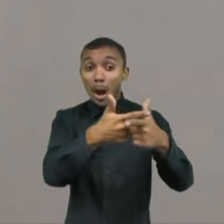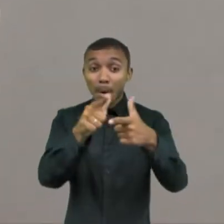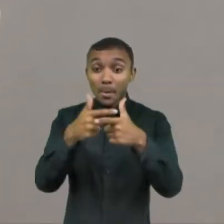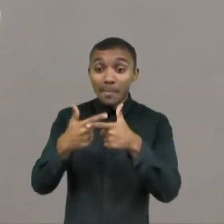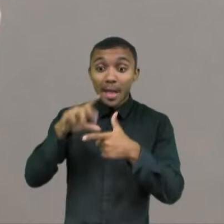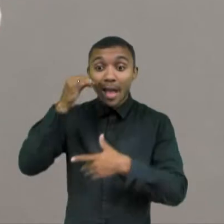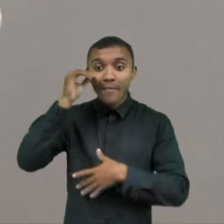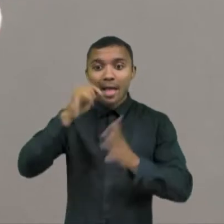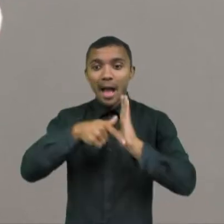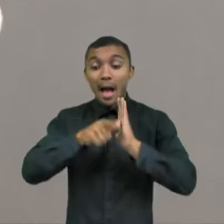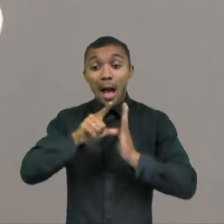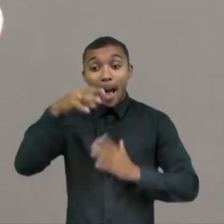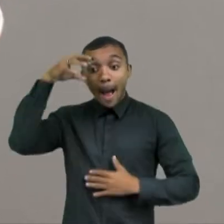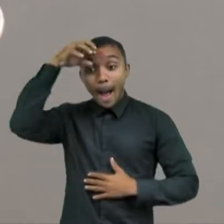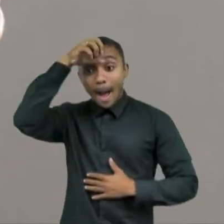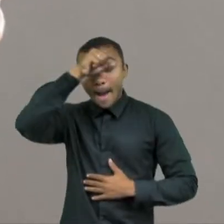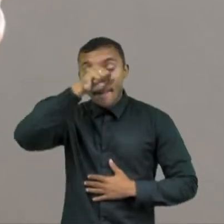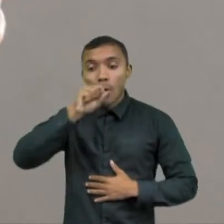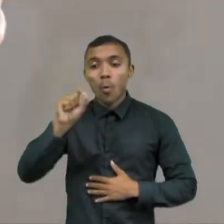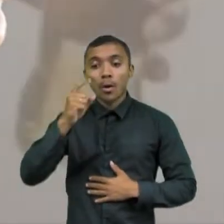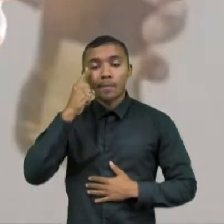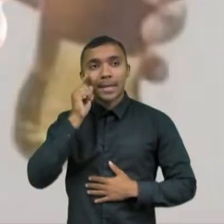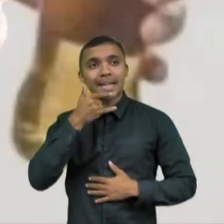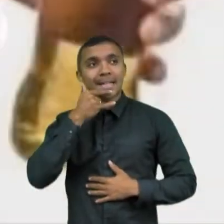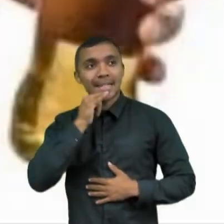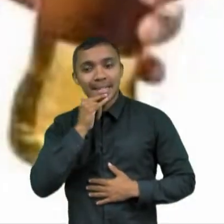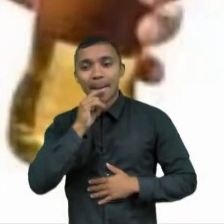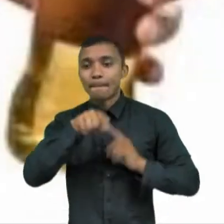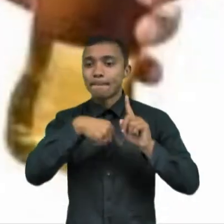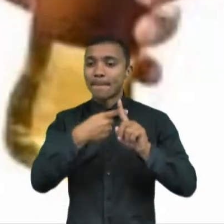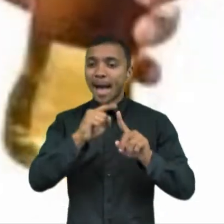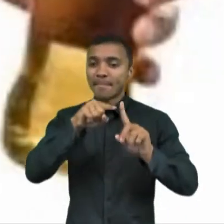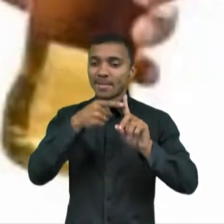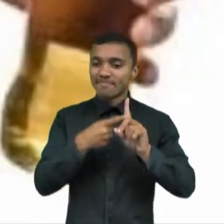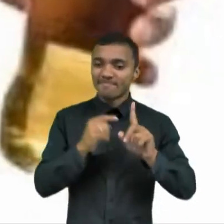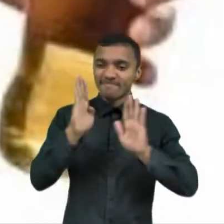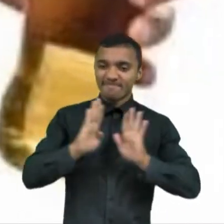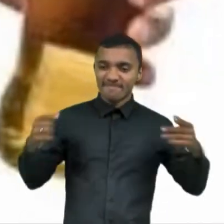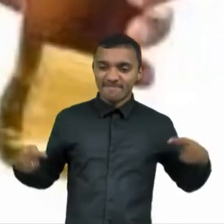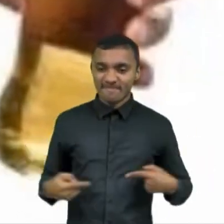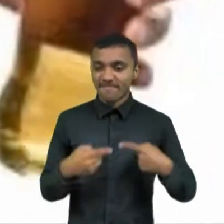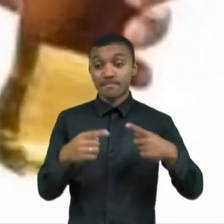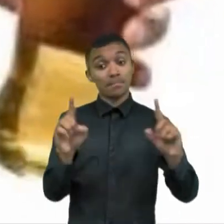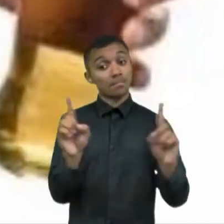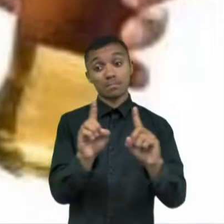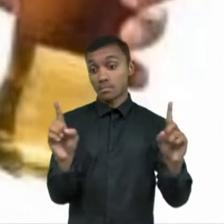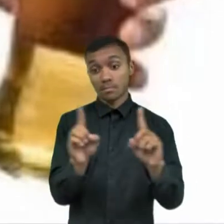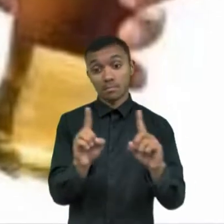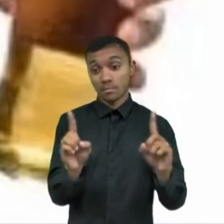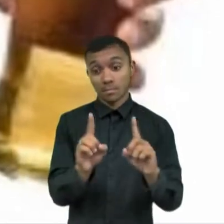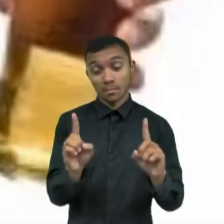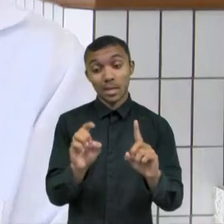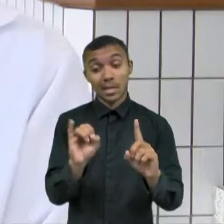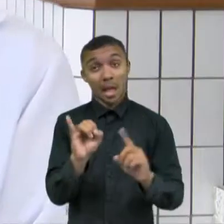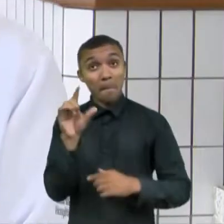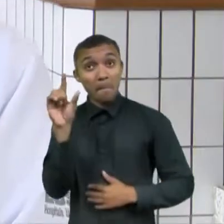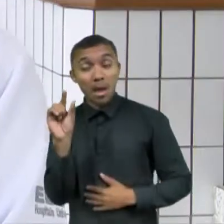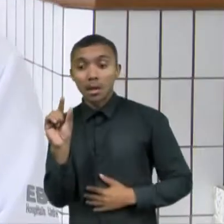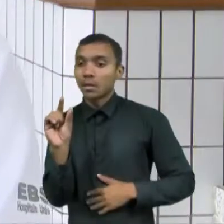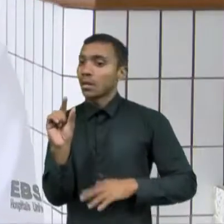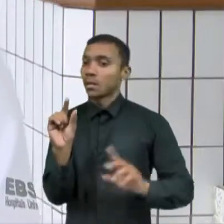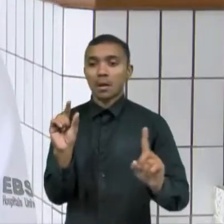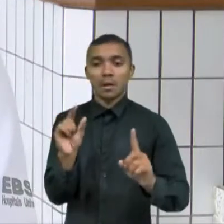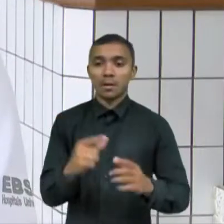ficar ciente que bebida alcoólica e gravidez não combinam, mesmo em quantidade pequena. O melhor